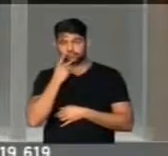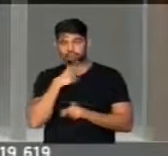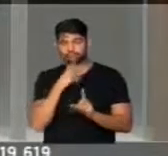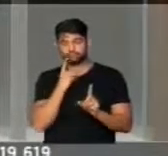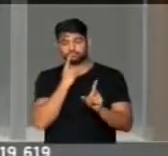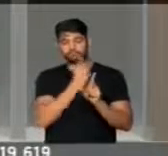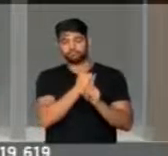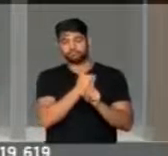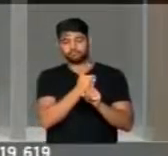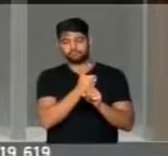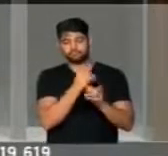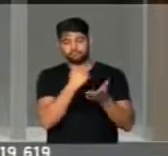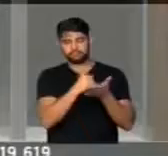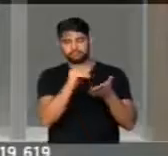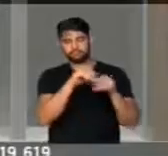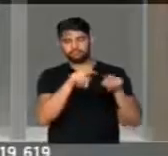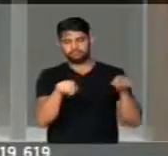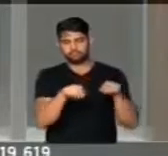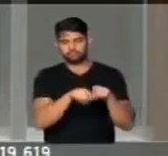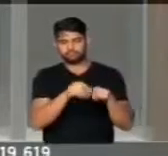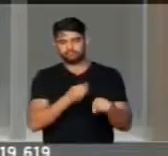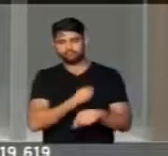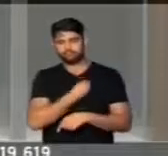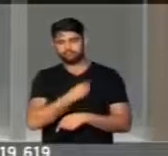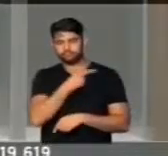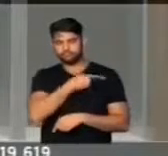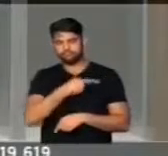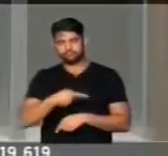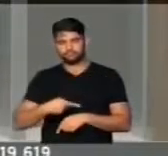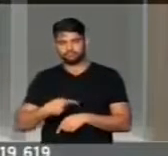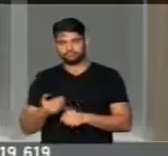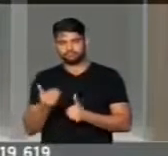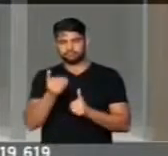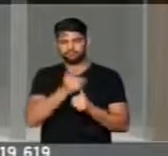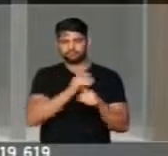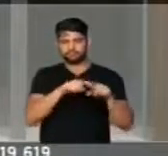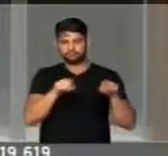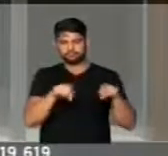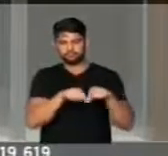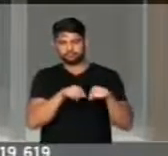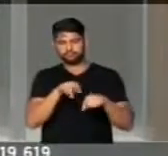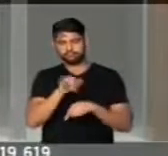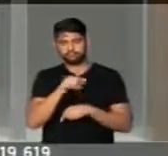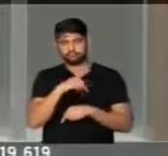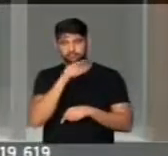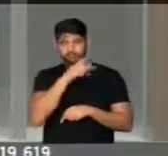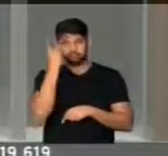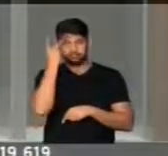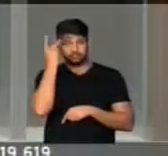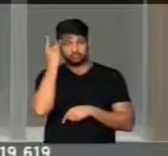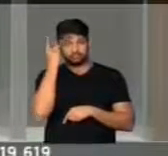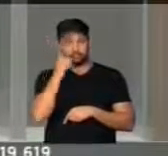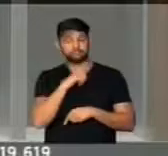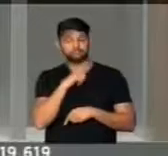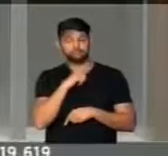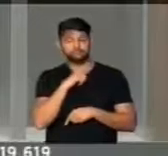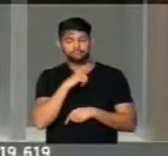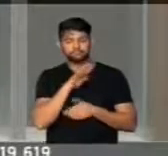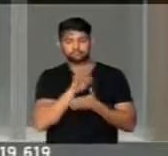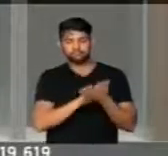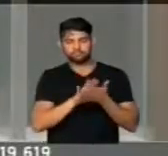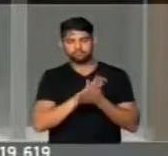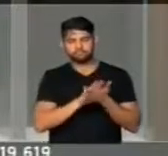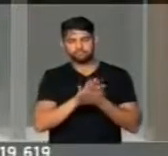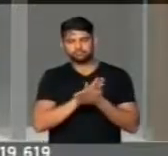encontrou no escritório político do presidente interino, Michel Temer, em São Paulo, com nada